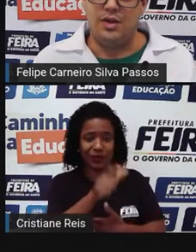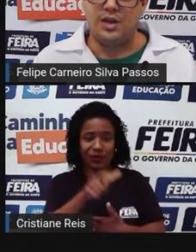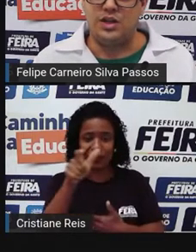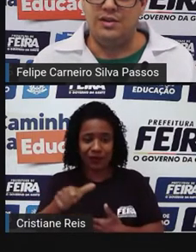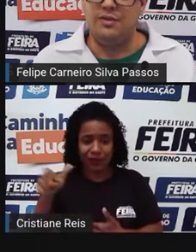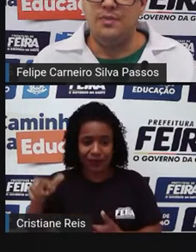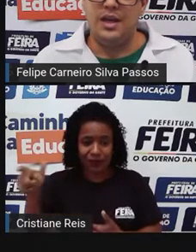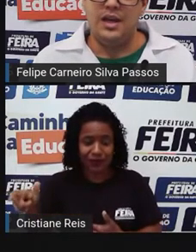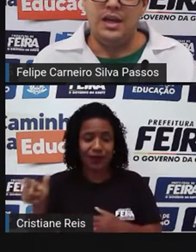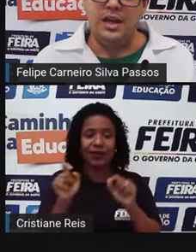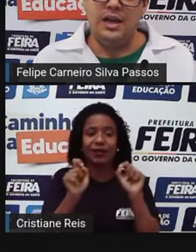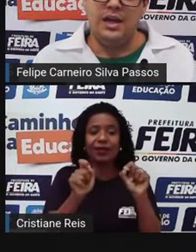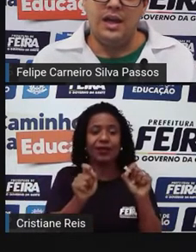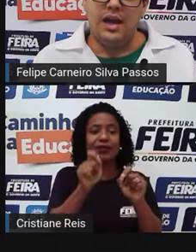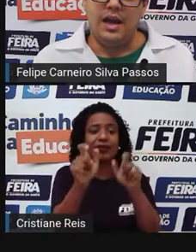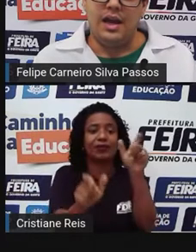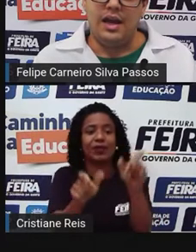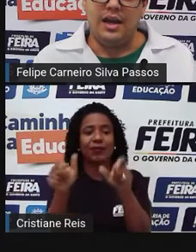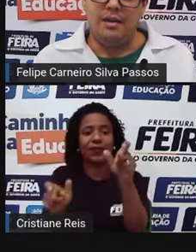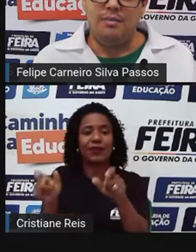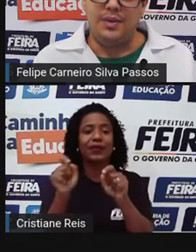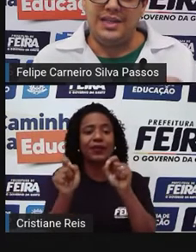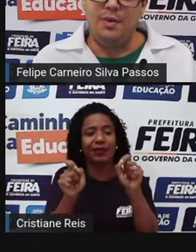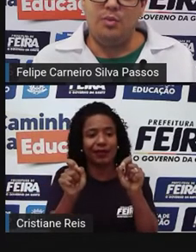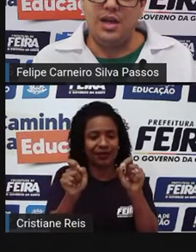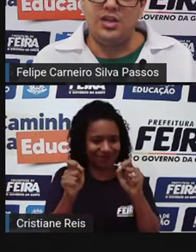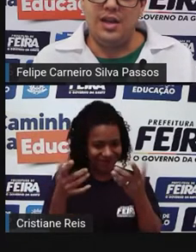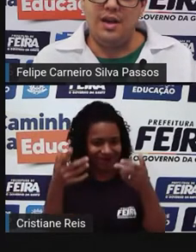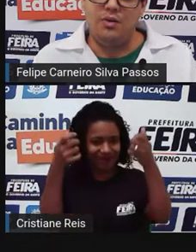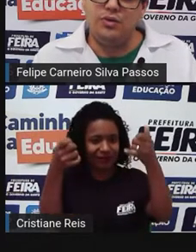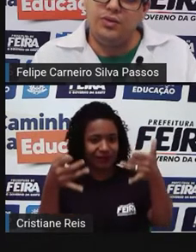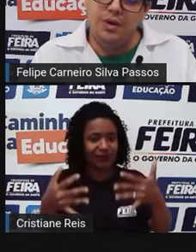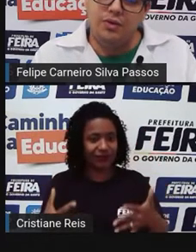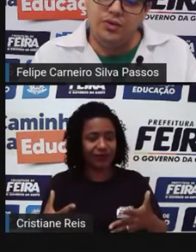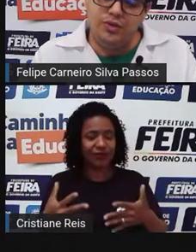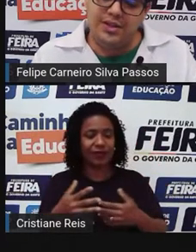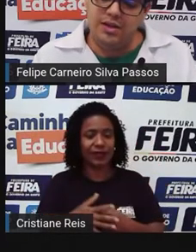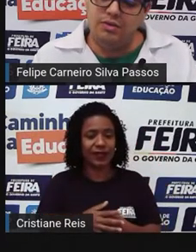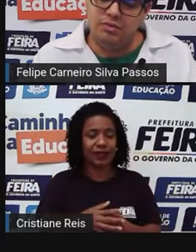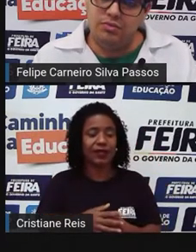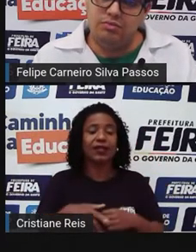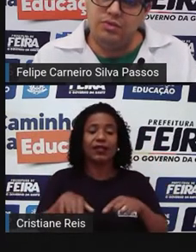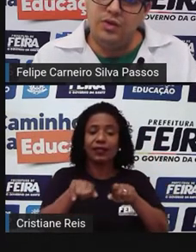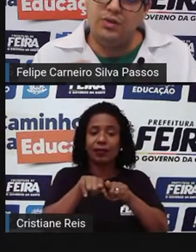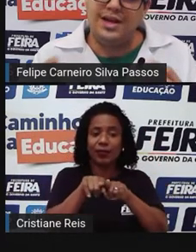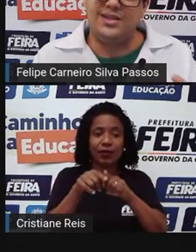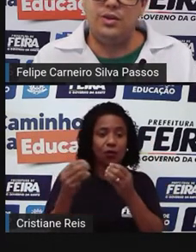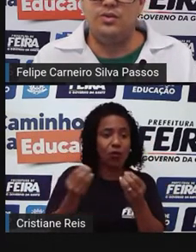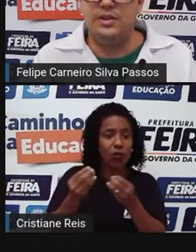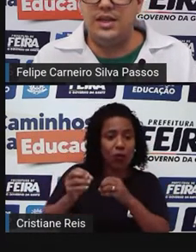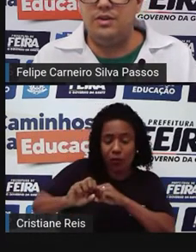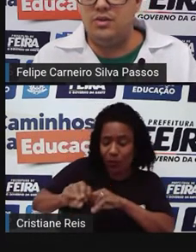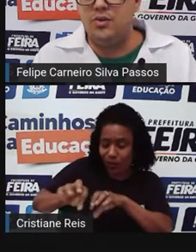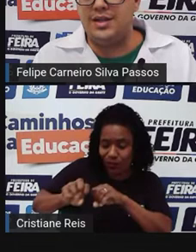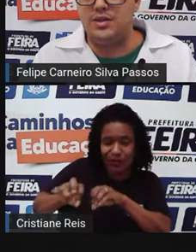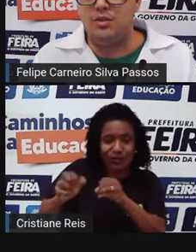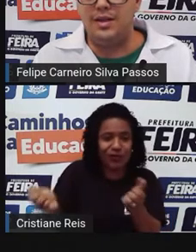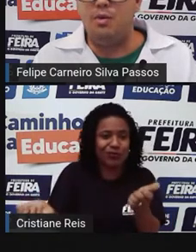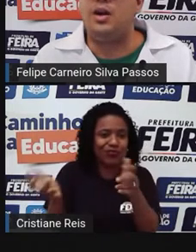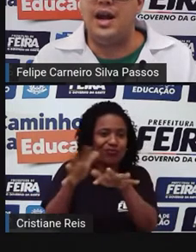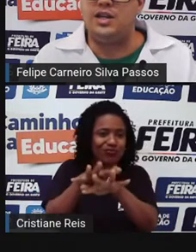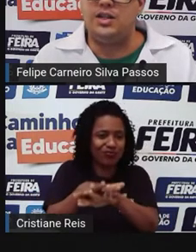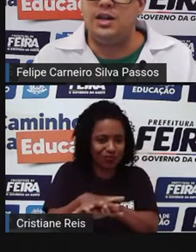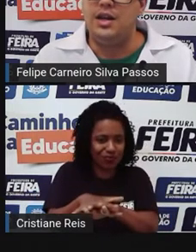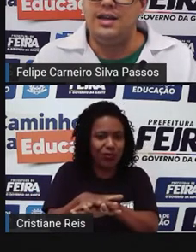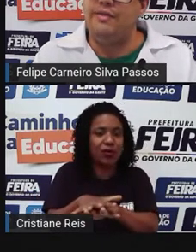educativo e, principalmente, né? A construção de uma educação inclusiva, de educação